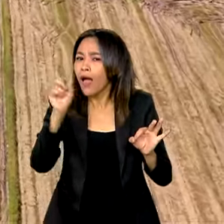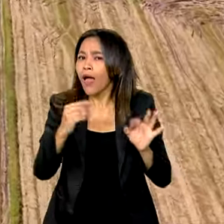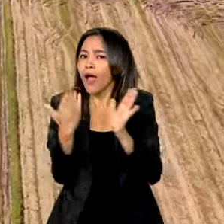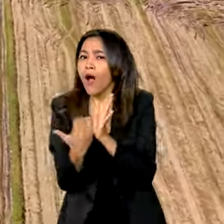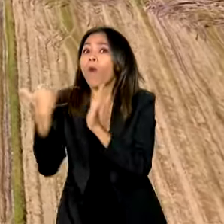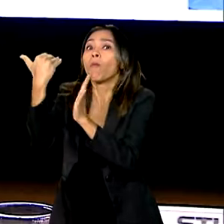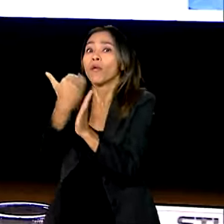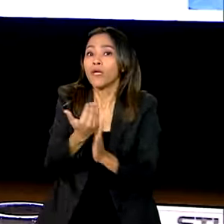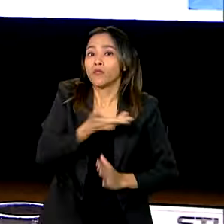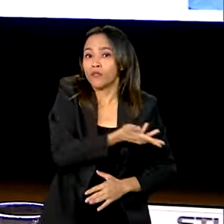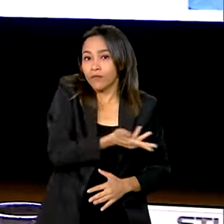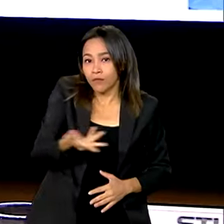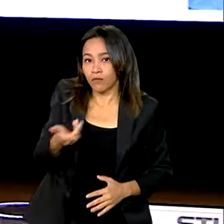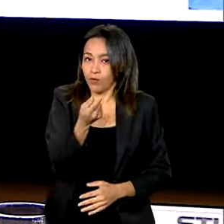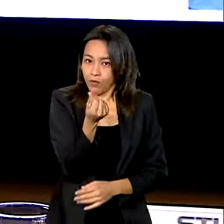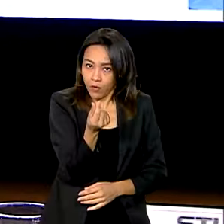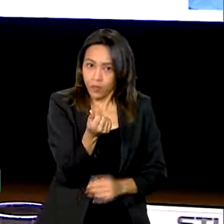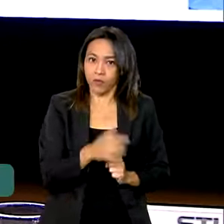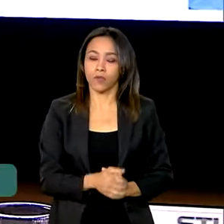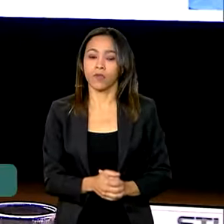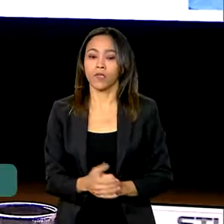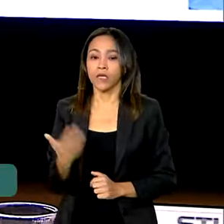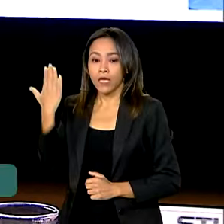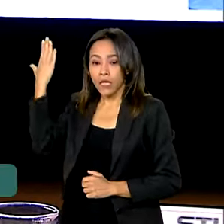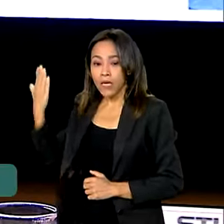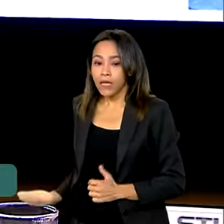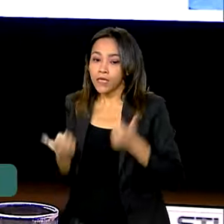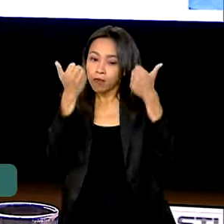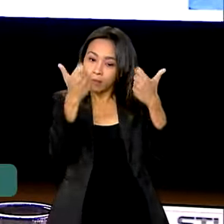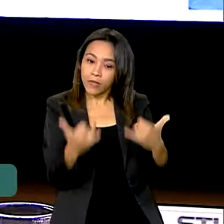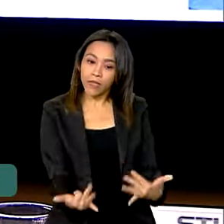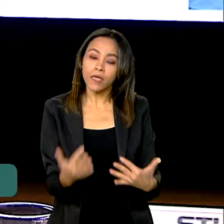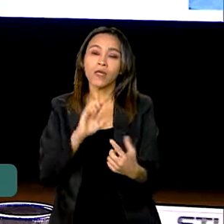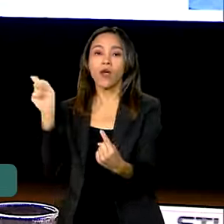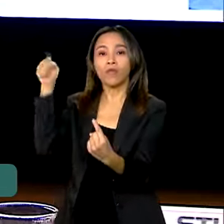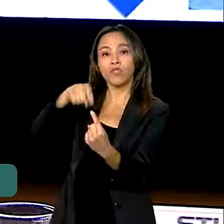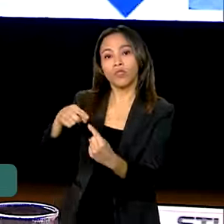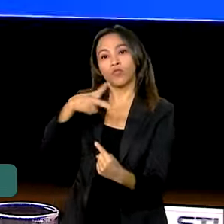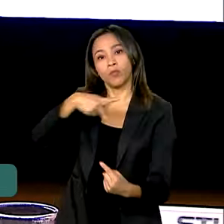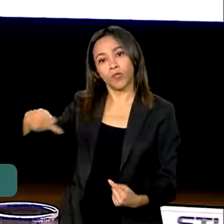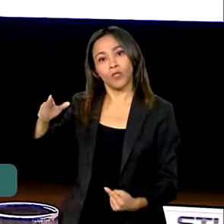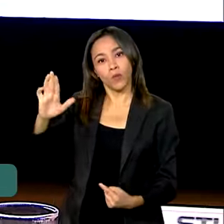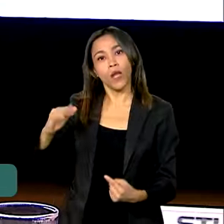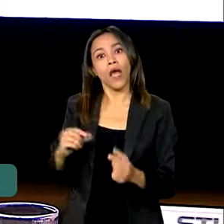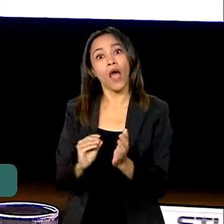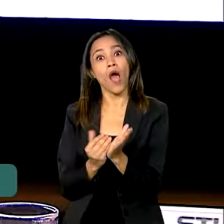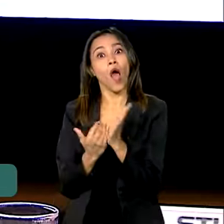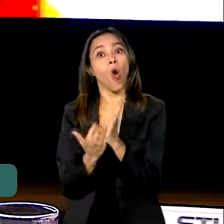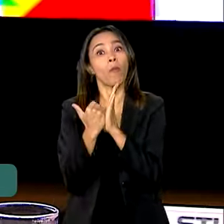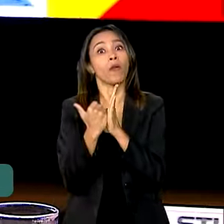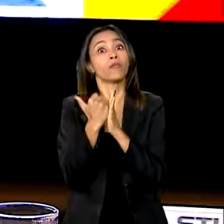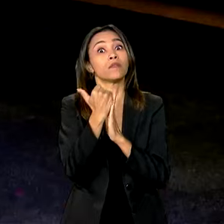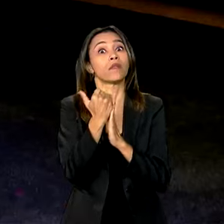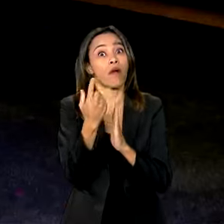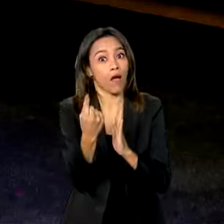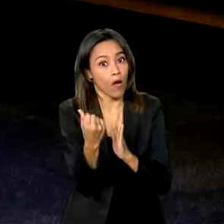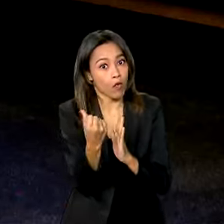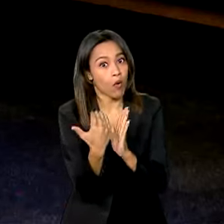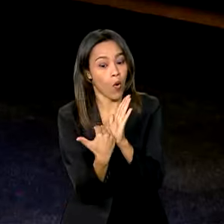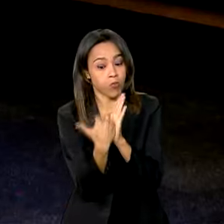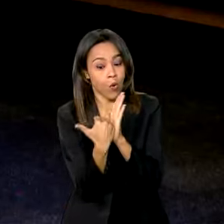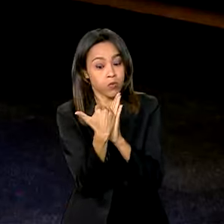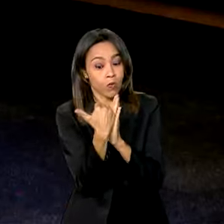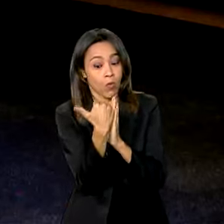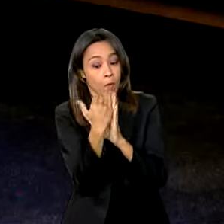dos recursos. O compromisso do presidente Lula é suceder os planos safras, um maior que o outro. Você vai ver que será um plano safra ainda maior,